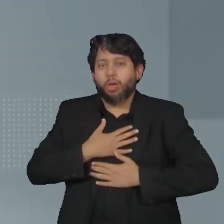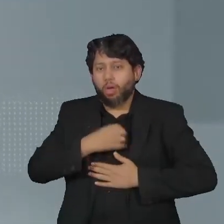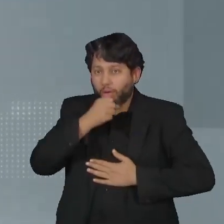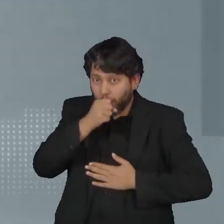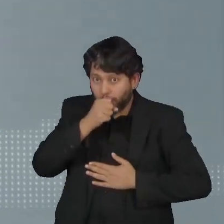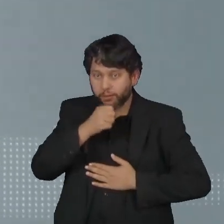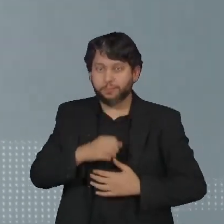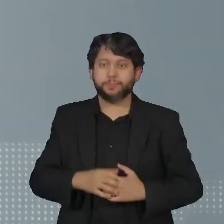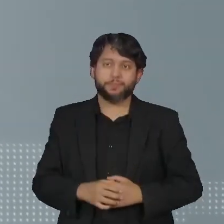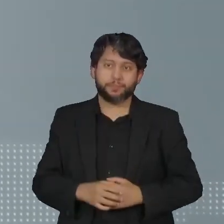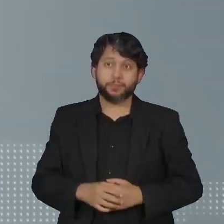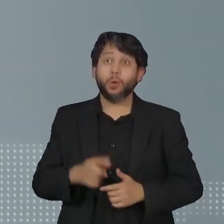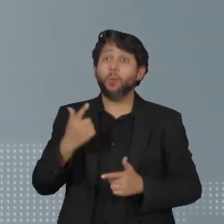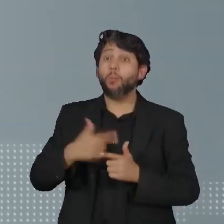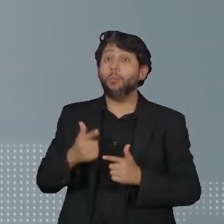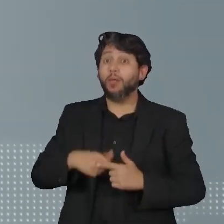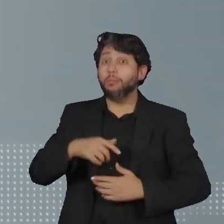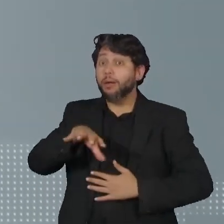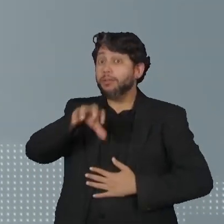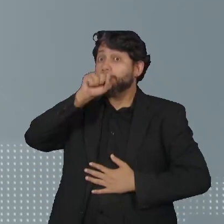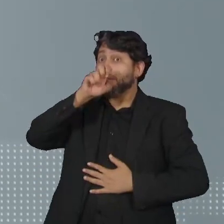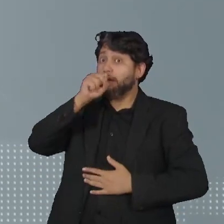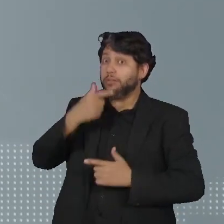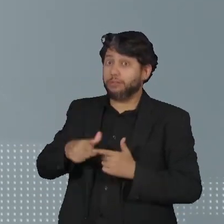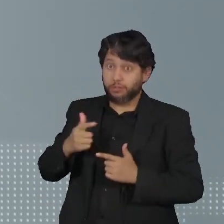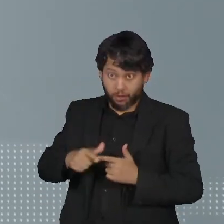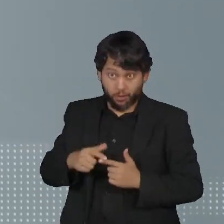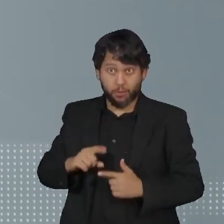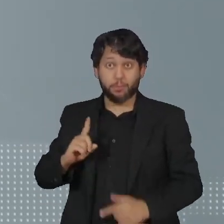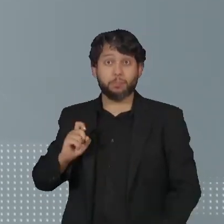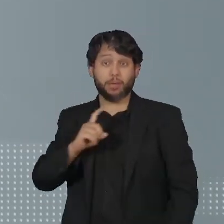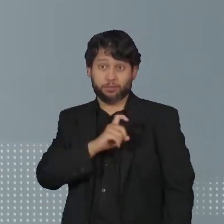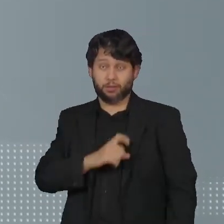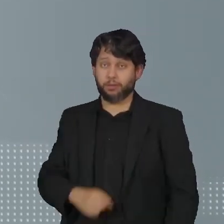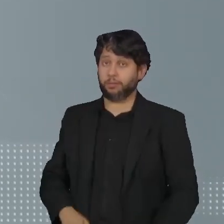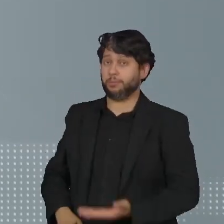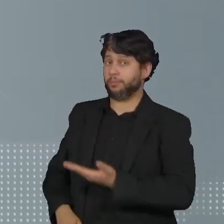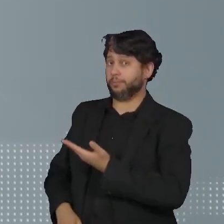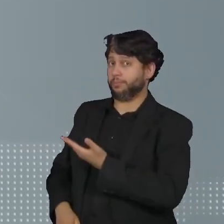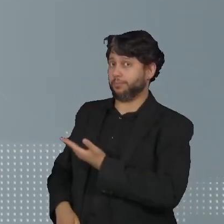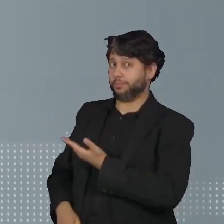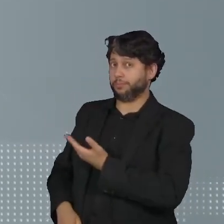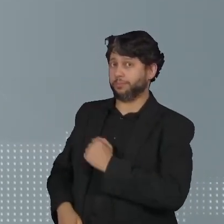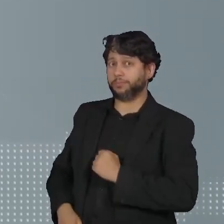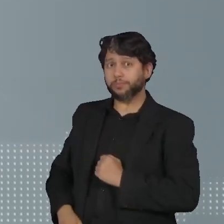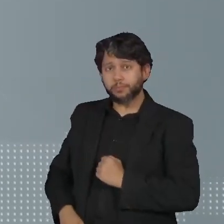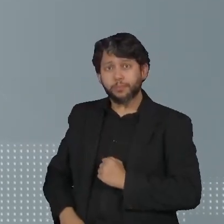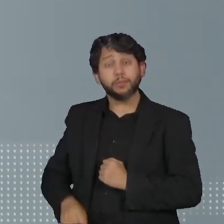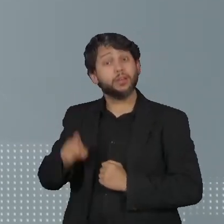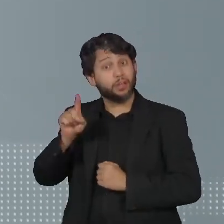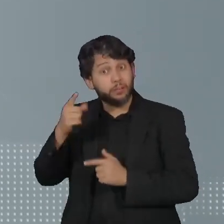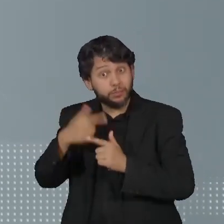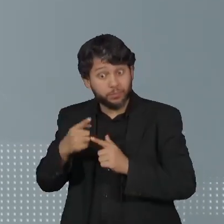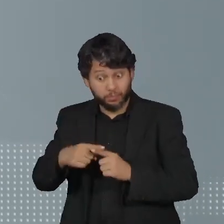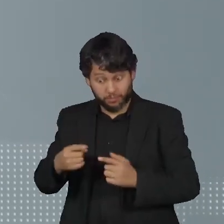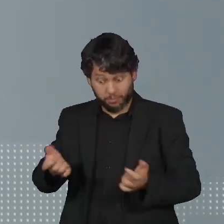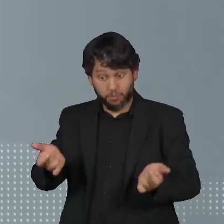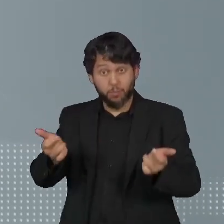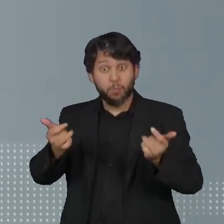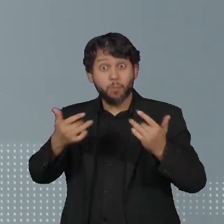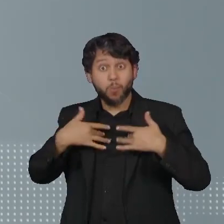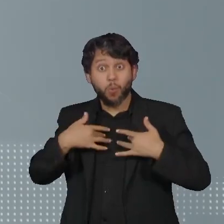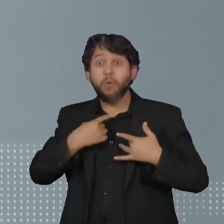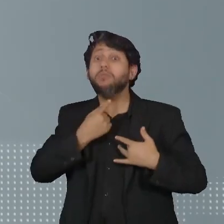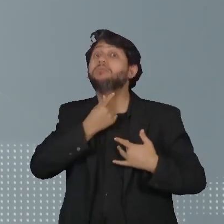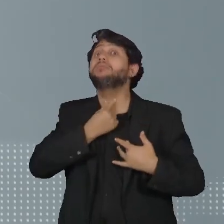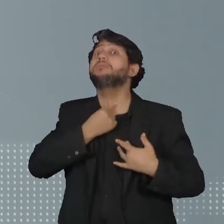Trata-se de uma infecção respiratória causada pela bactéria Bordetella pertussis. O agente patogênico se aloja na região